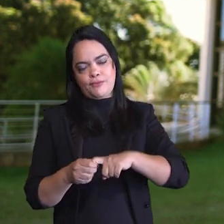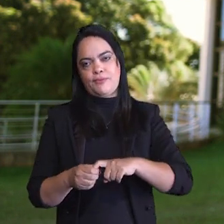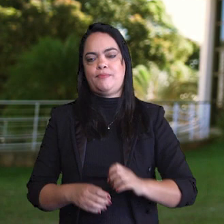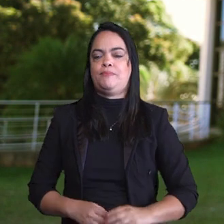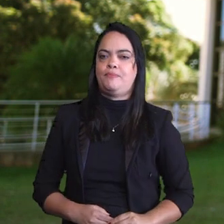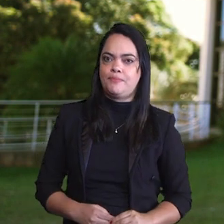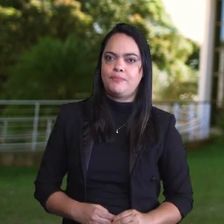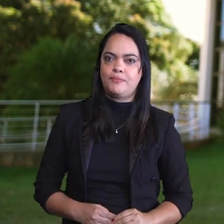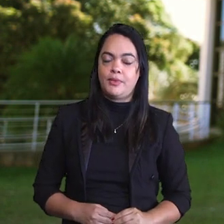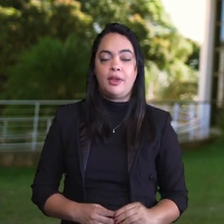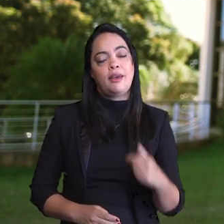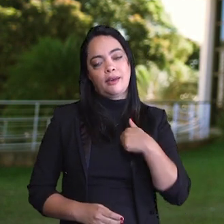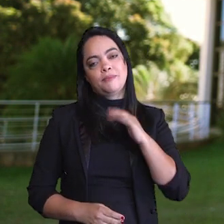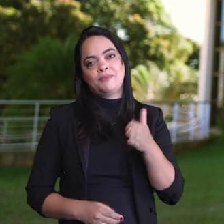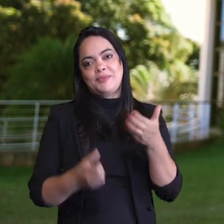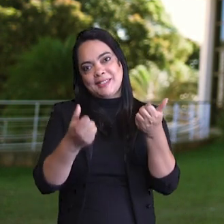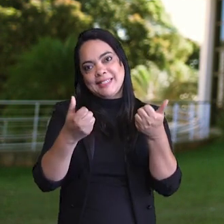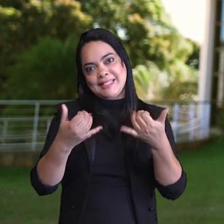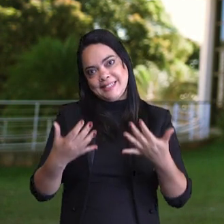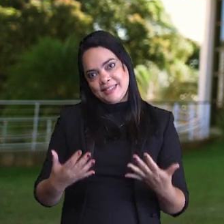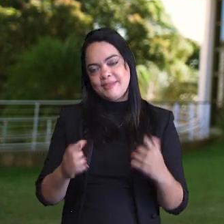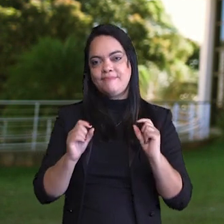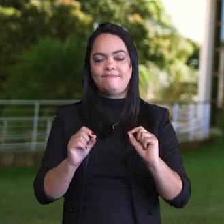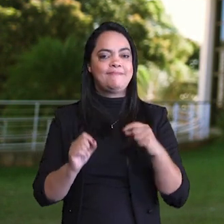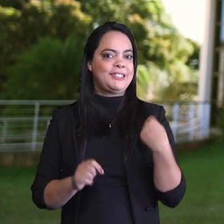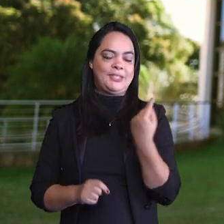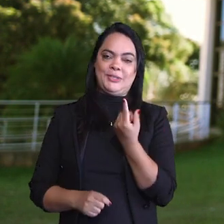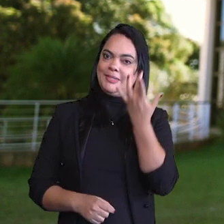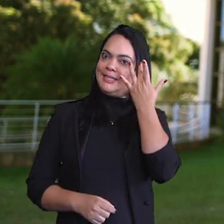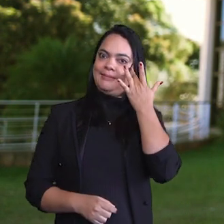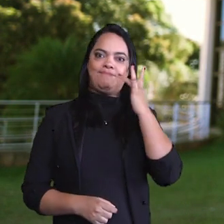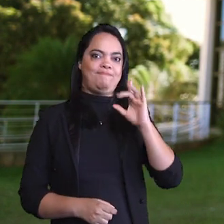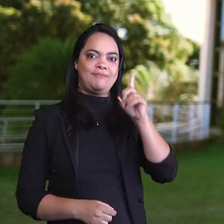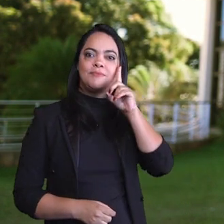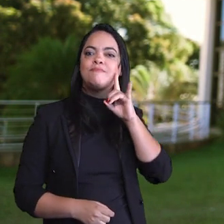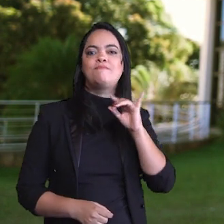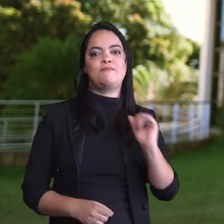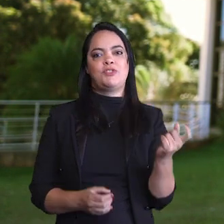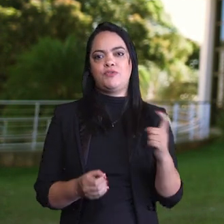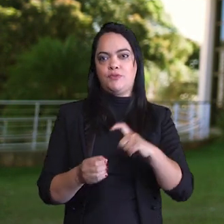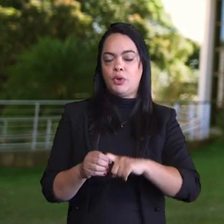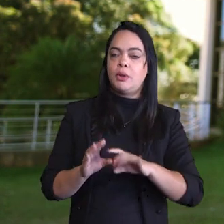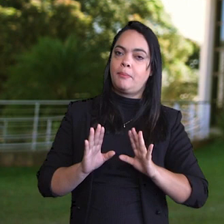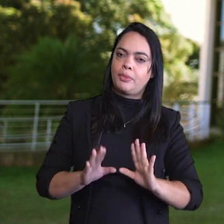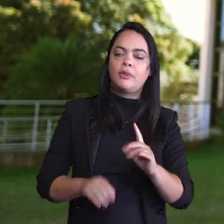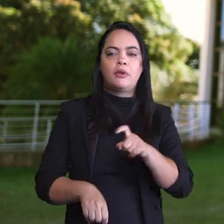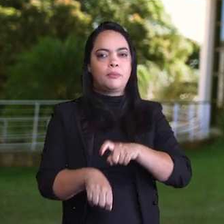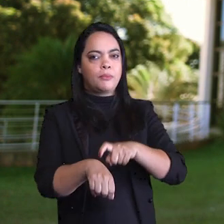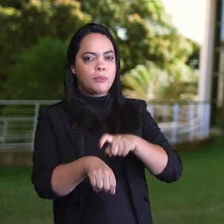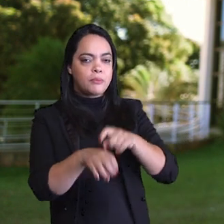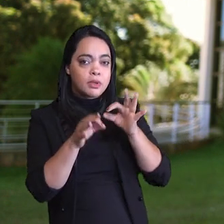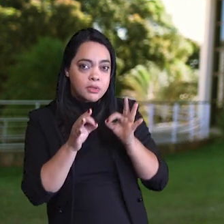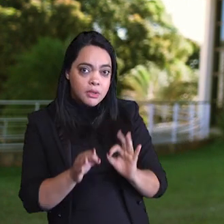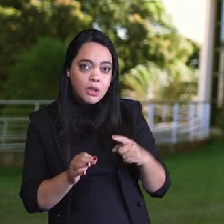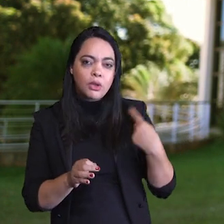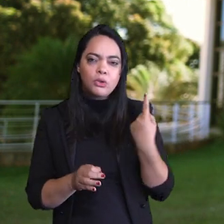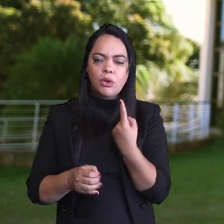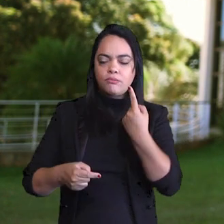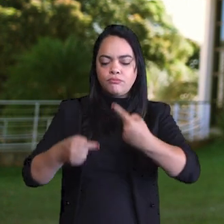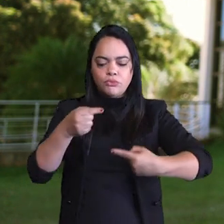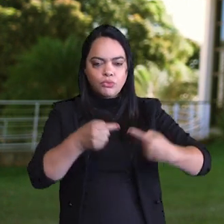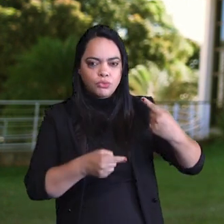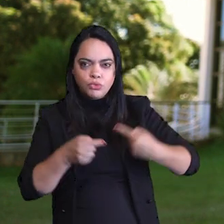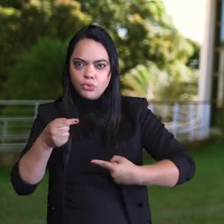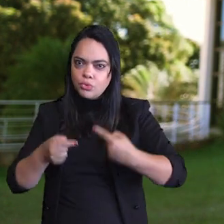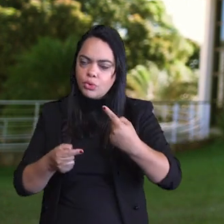forem retomadas. Como eu disse, não temos previsão para isso ainda. No momento oportuno, todos nós vamos